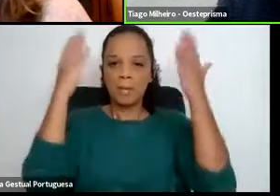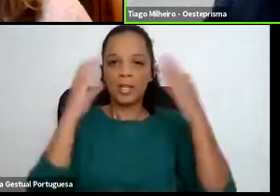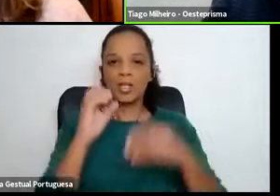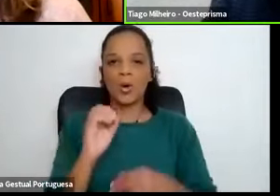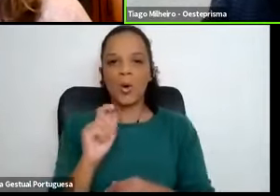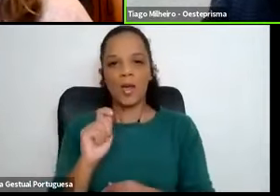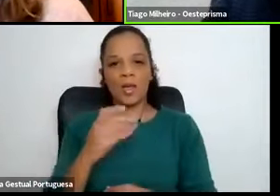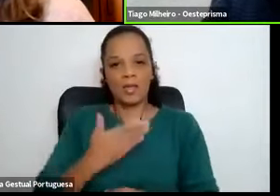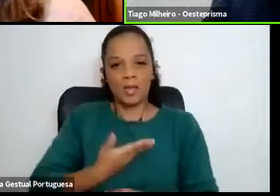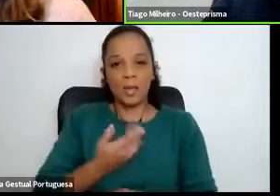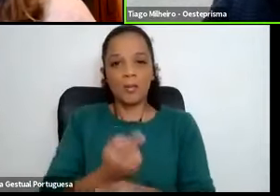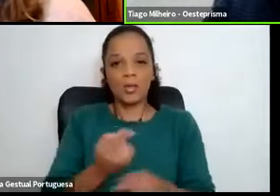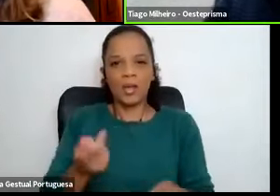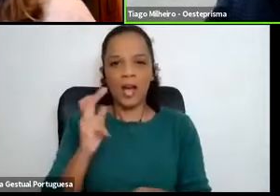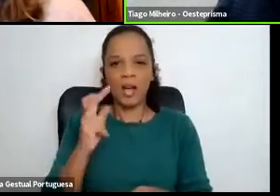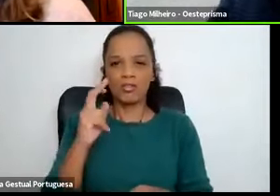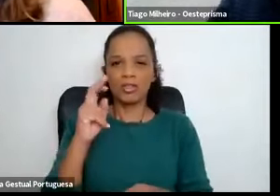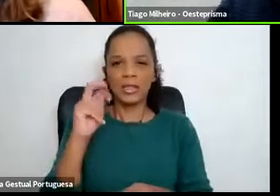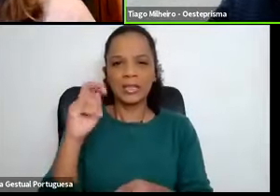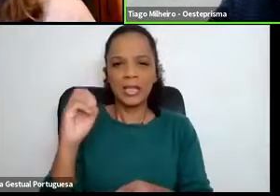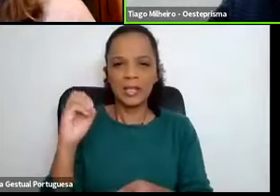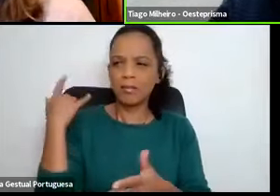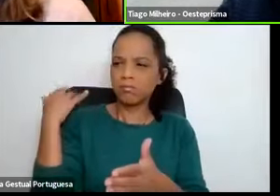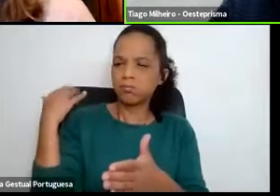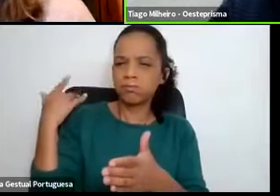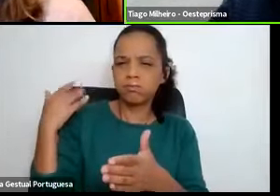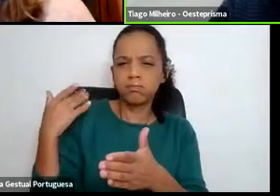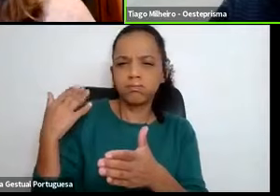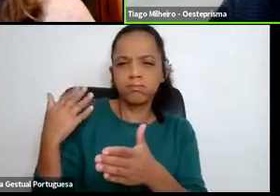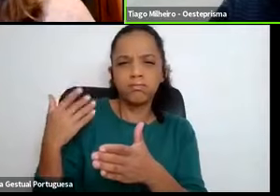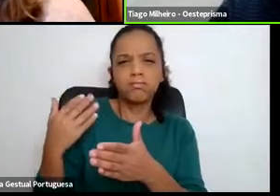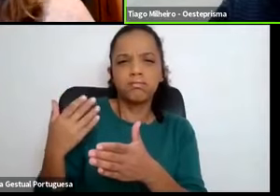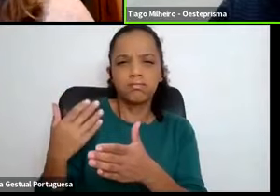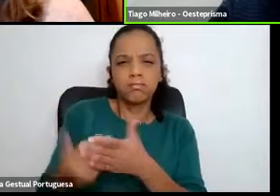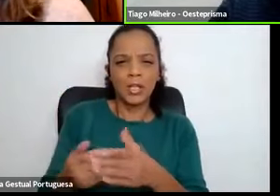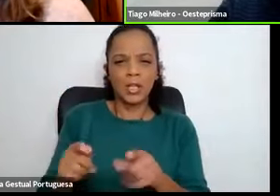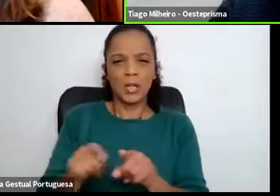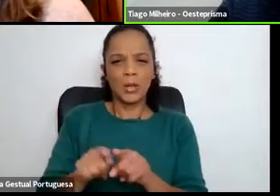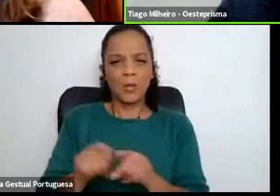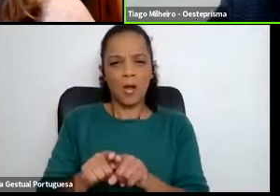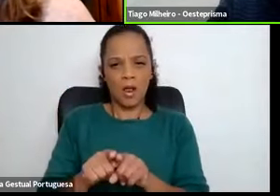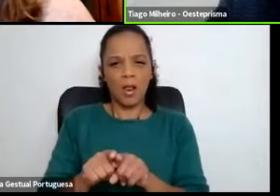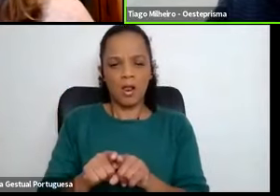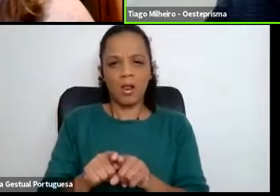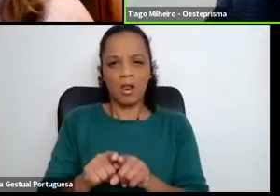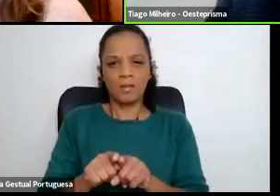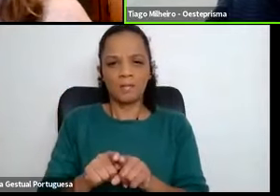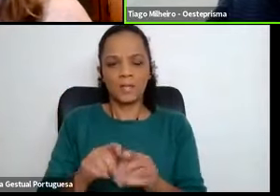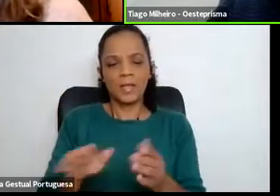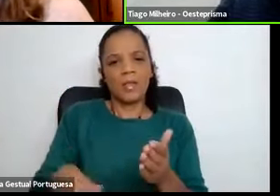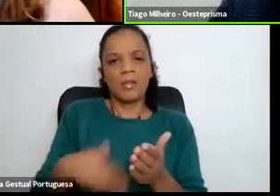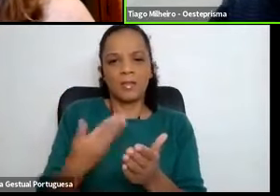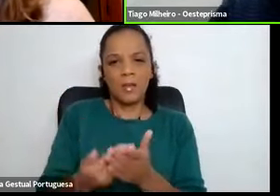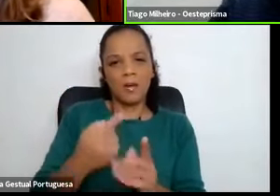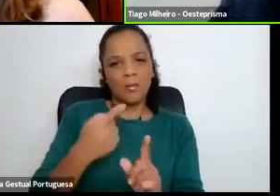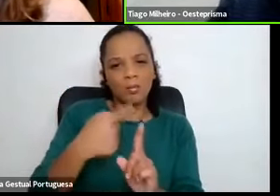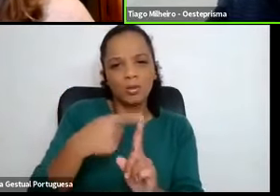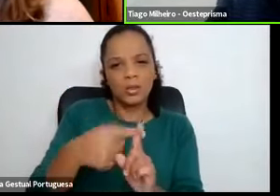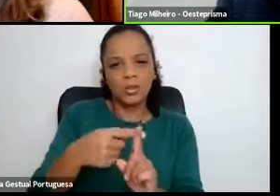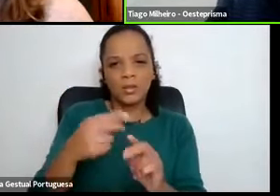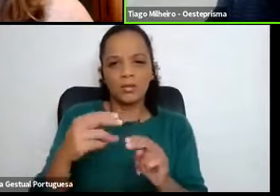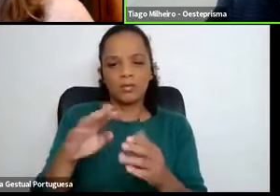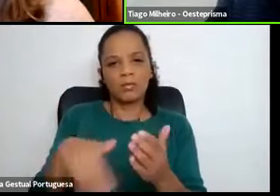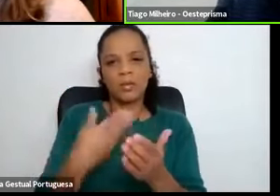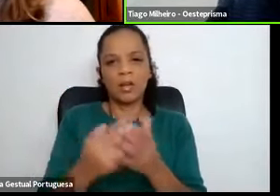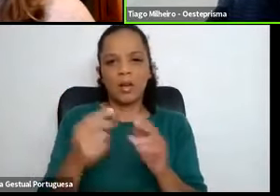por 30 anos a ter o mérito de realizar pontos entre as necessidades das